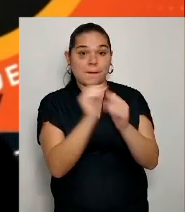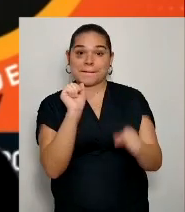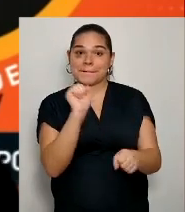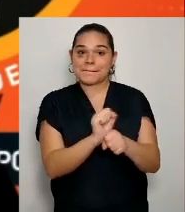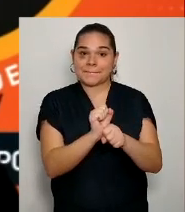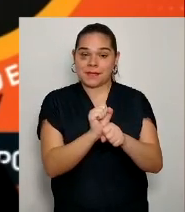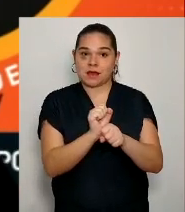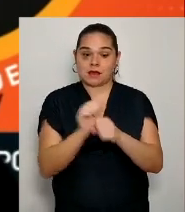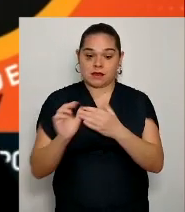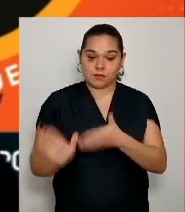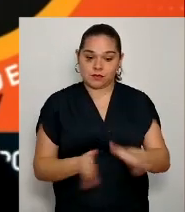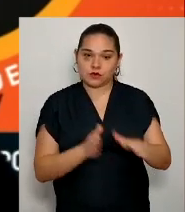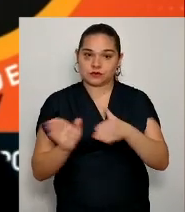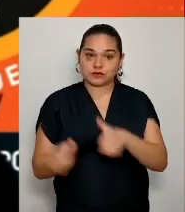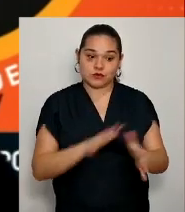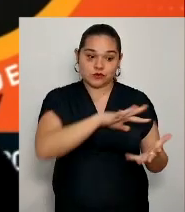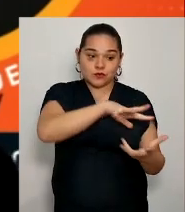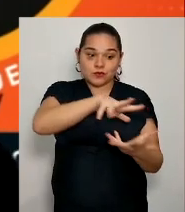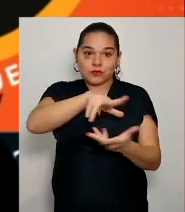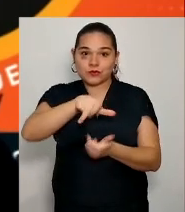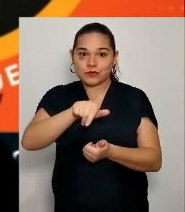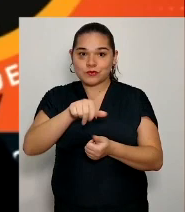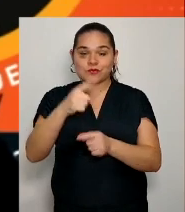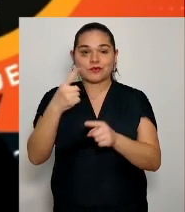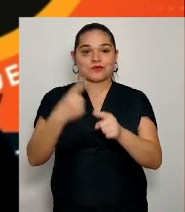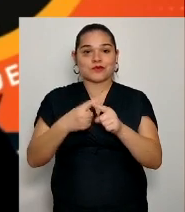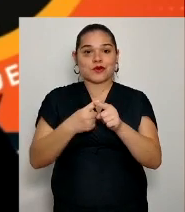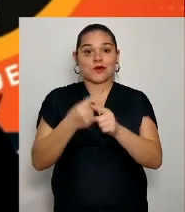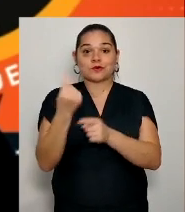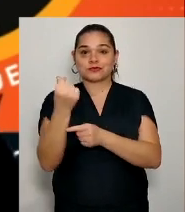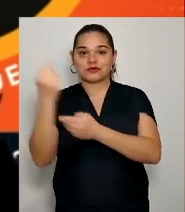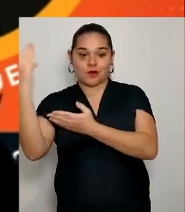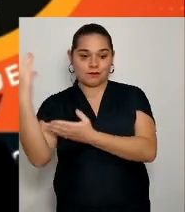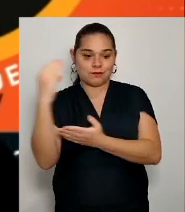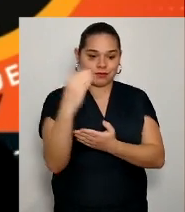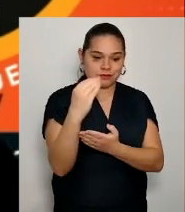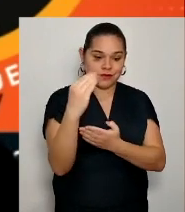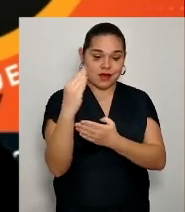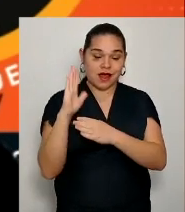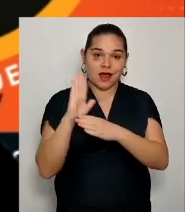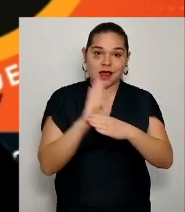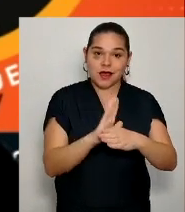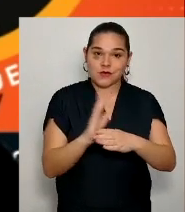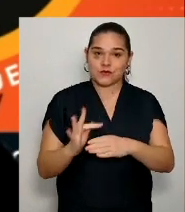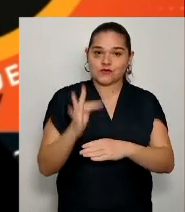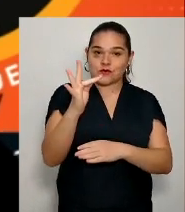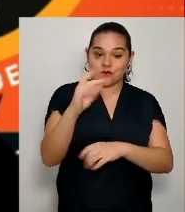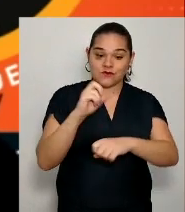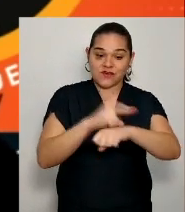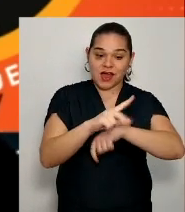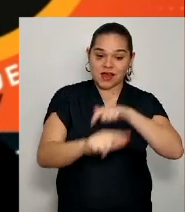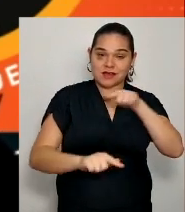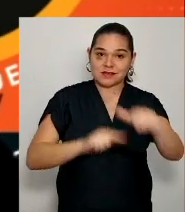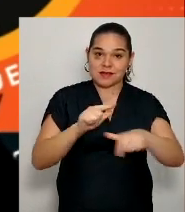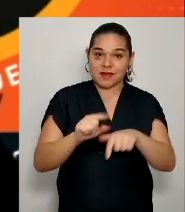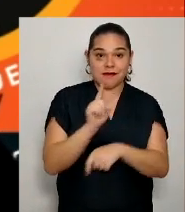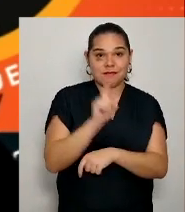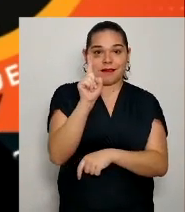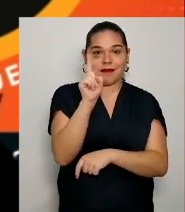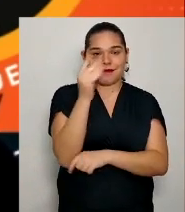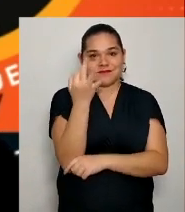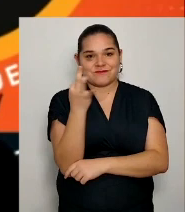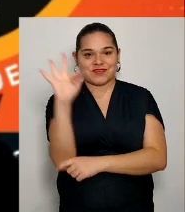para que esse dinheiro investido resulte em emprego na França, para o francês.